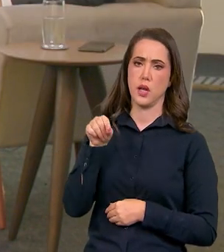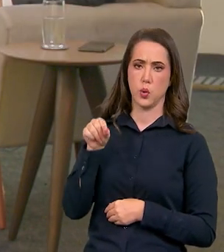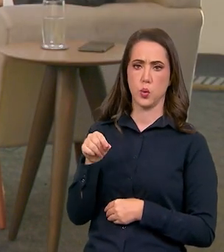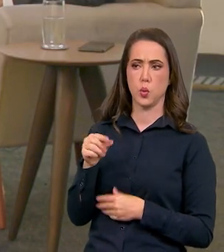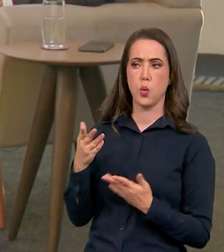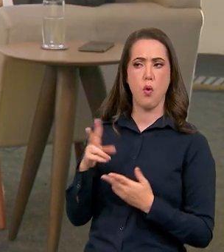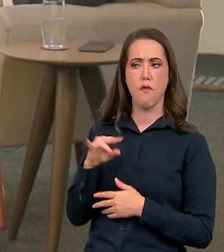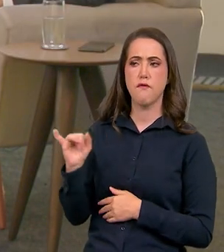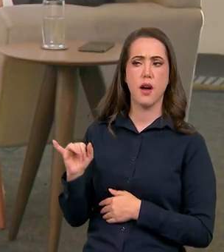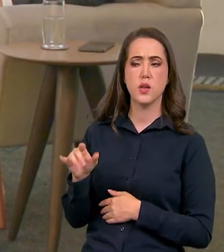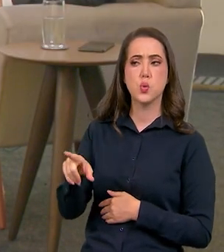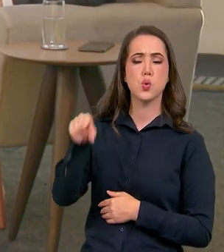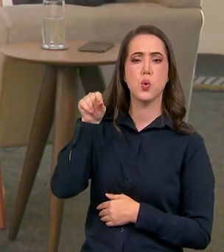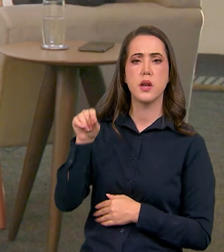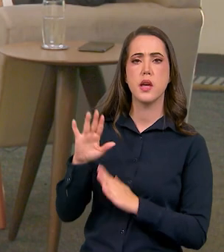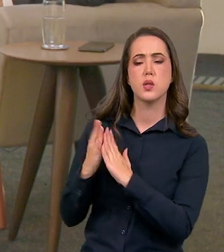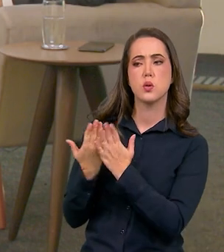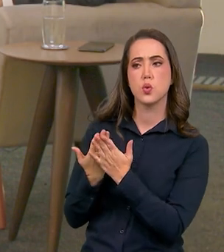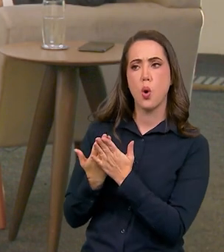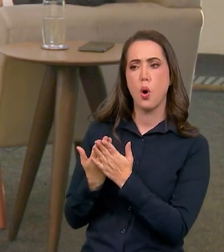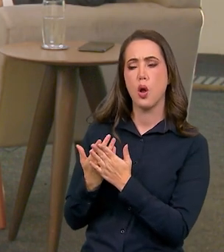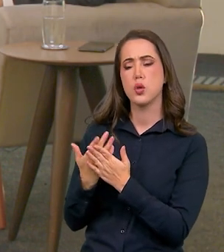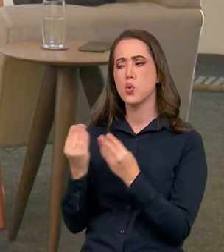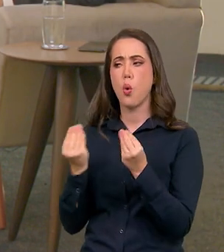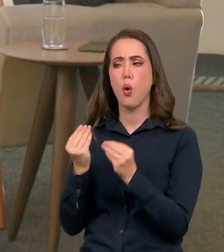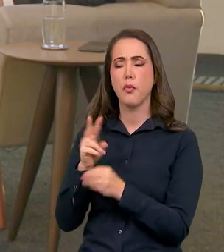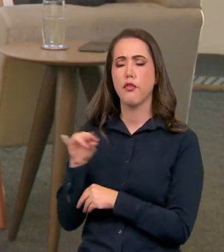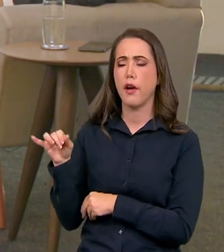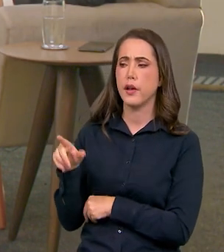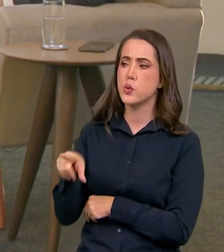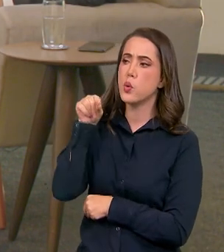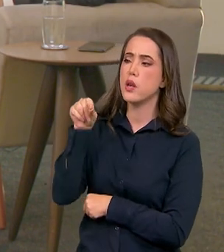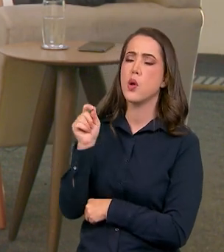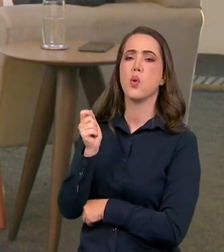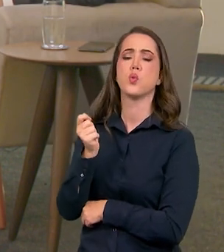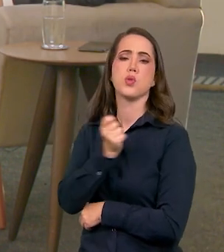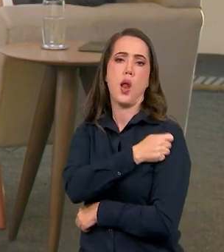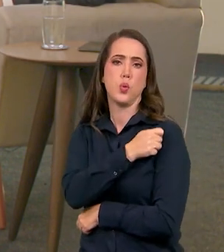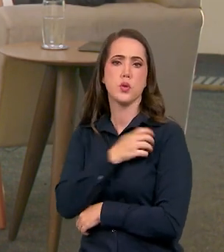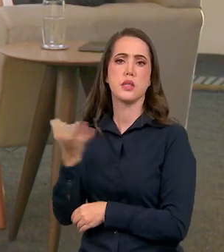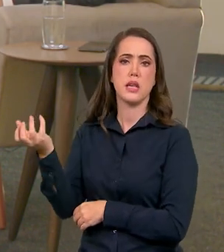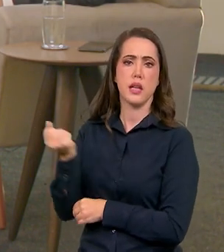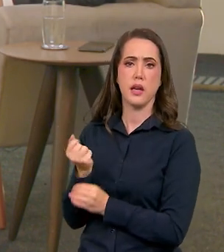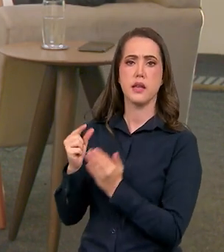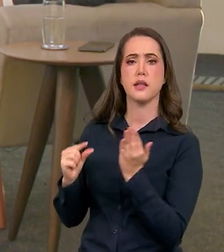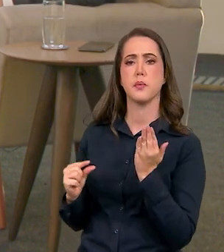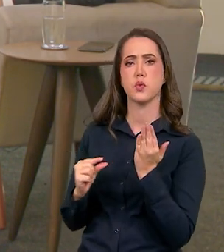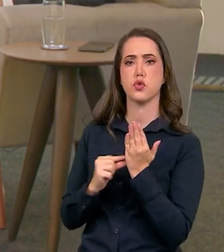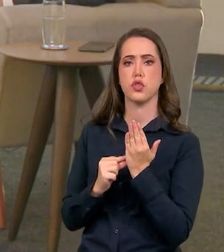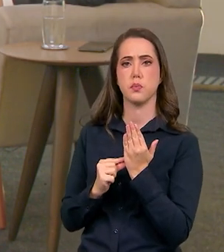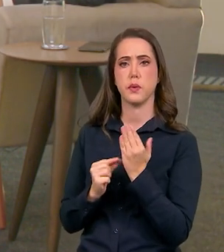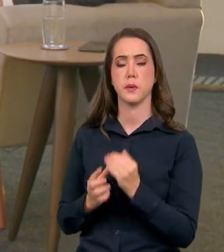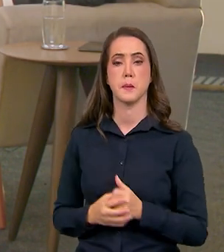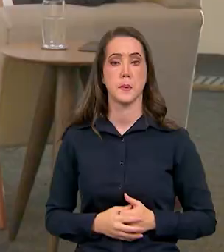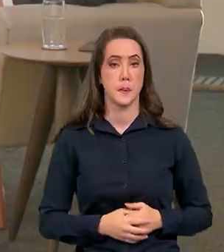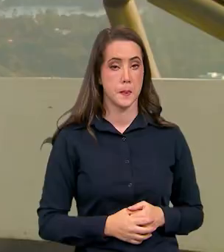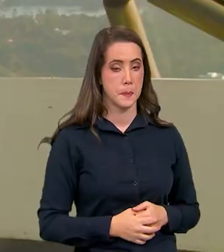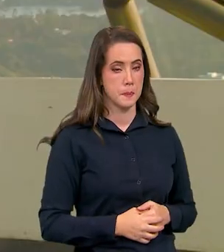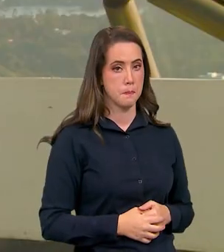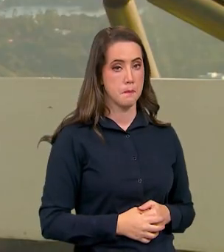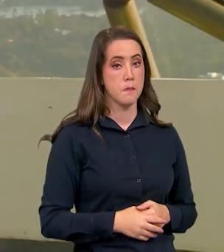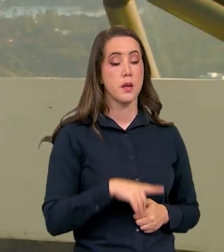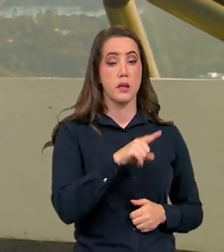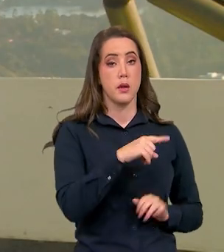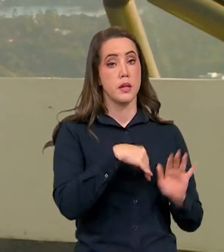ou vão selecionar essas escolas esses alunos? O programa quando foi instituído foi para atender alunos